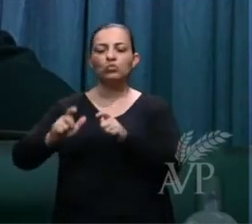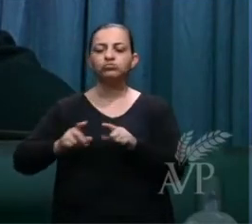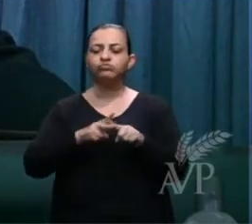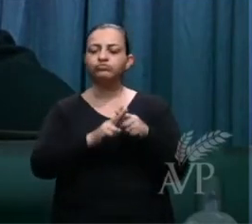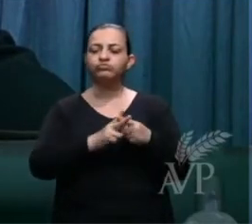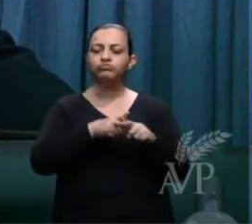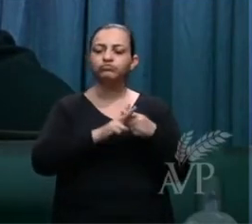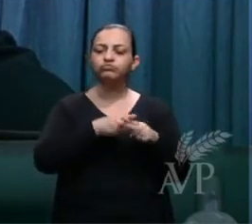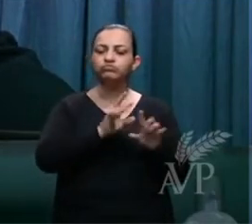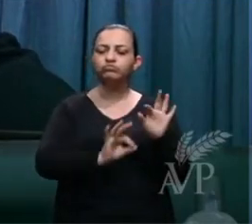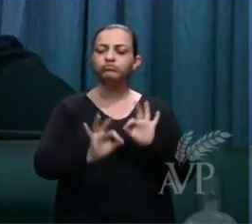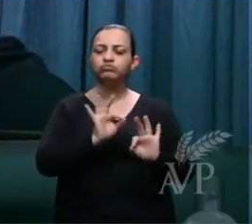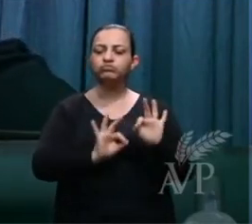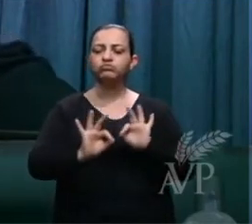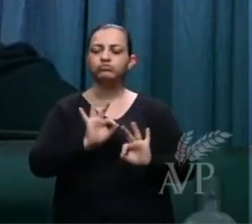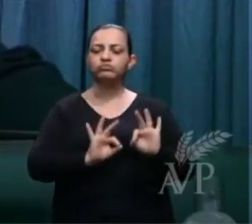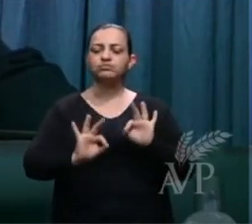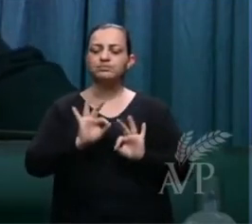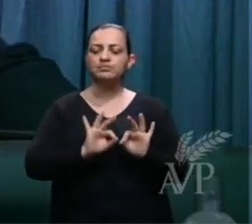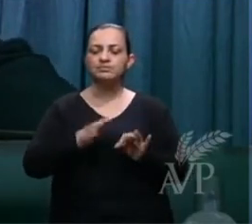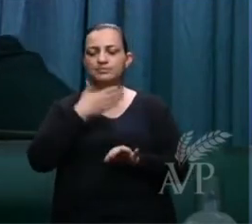nos consertar,